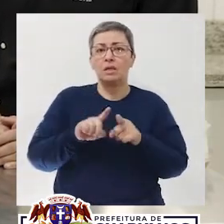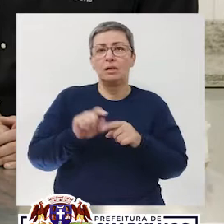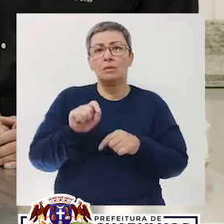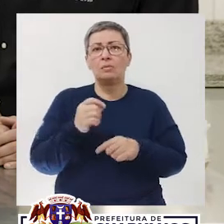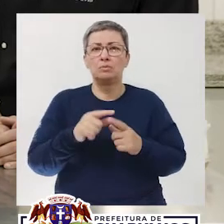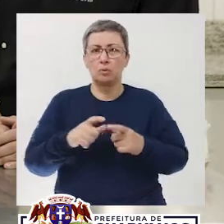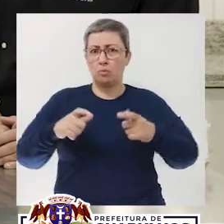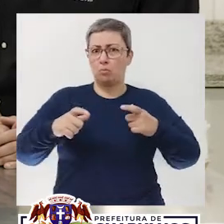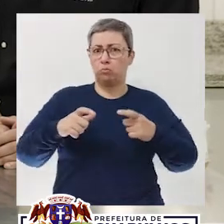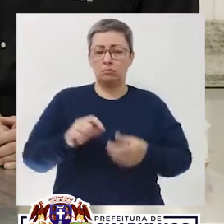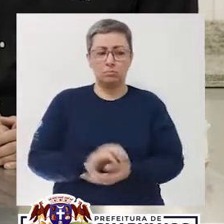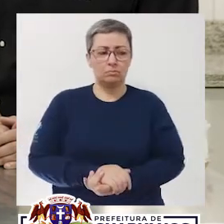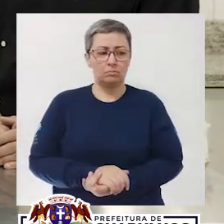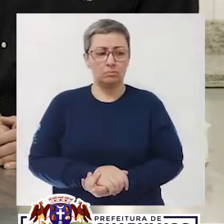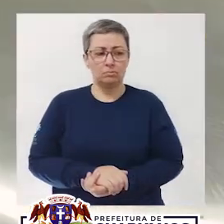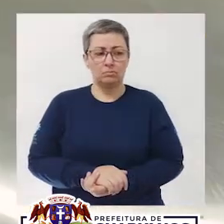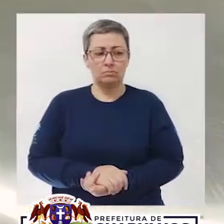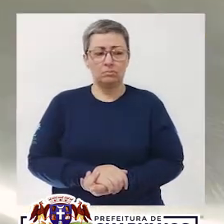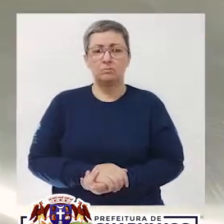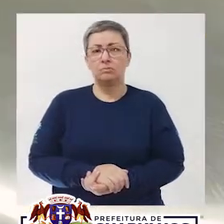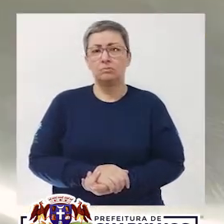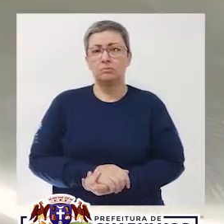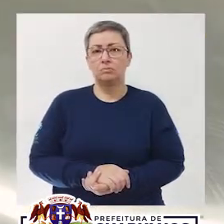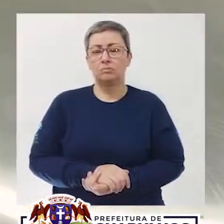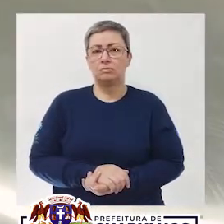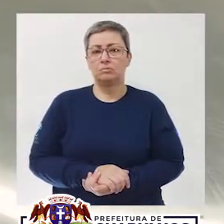É que o fuê que eu tenho ali é muito grande no momento. Então.